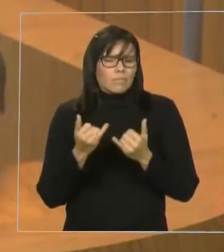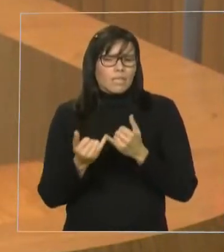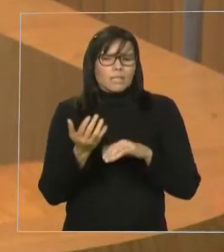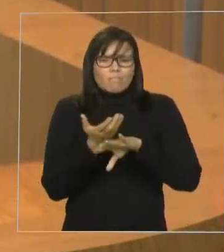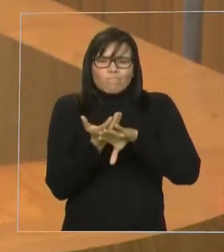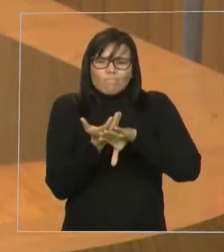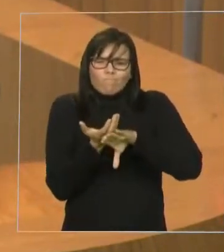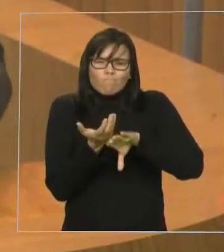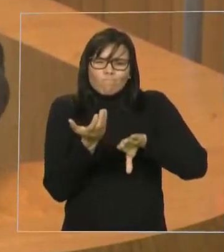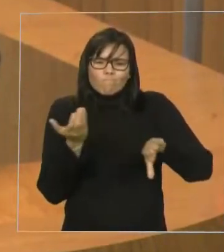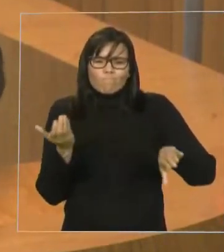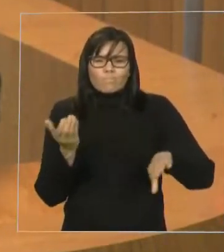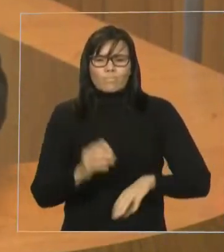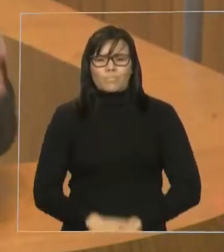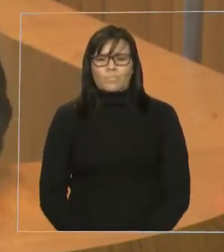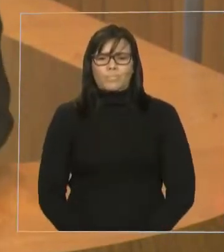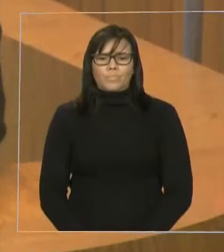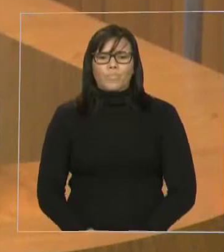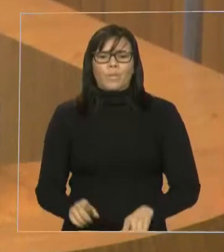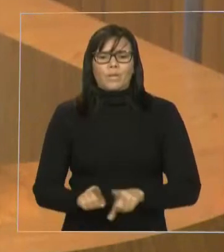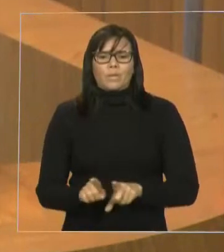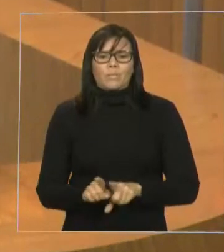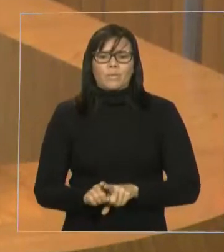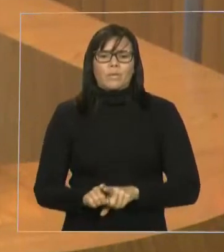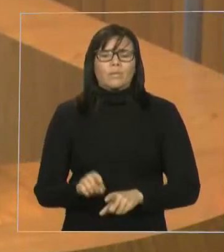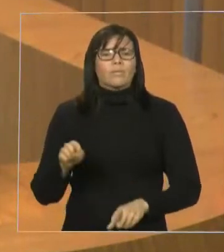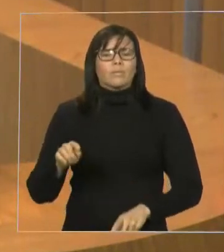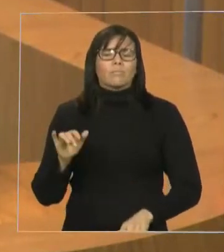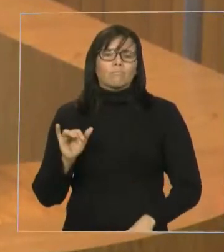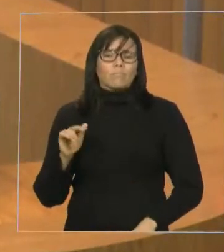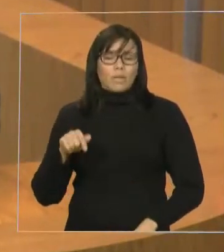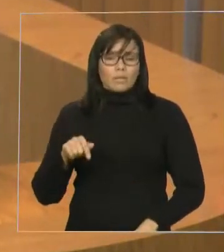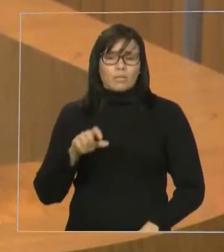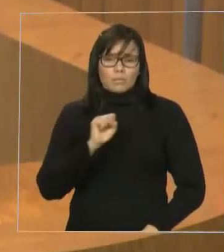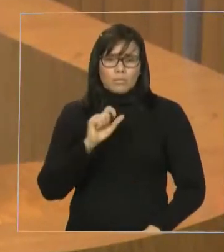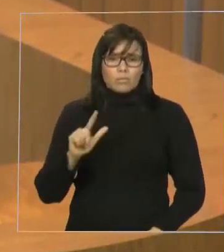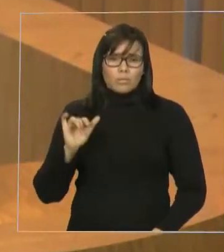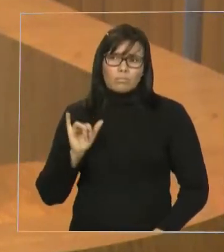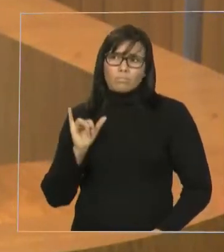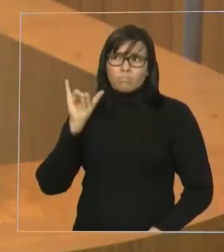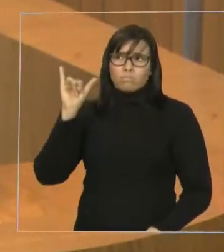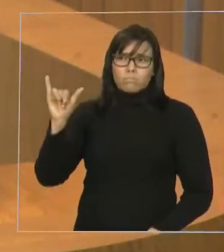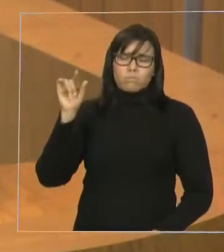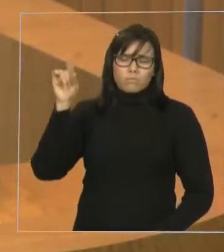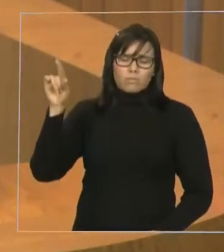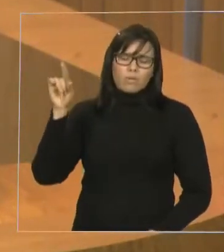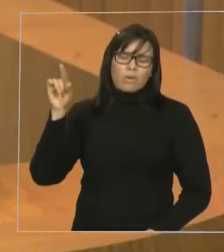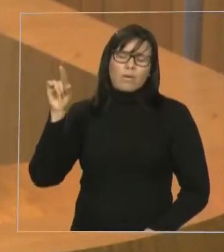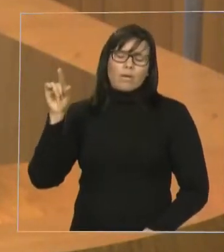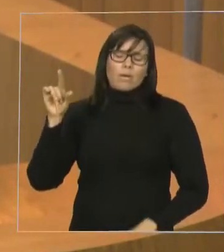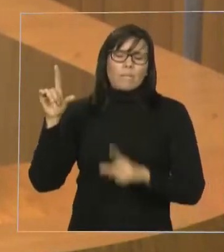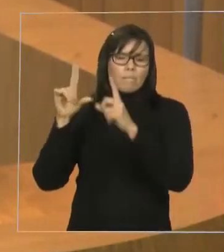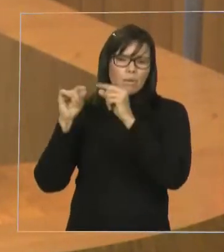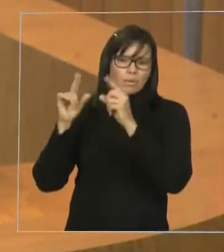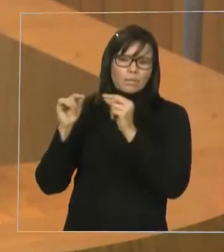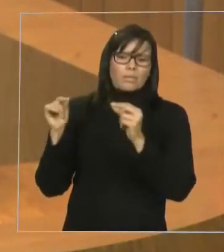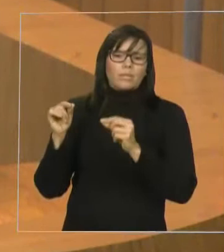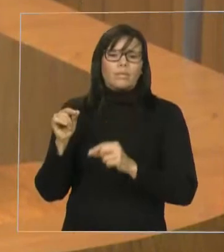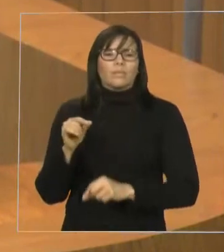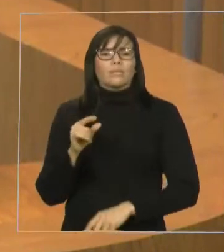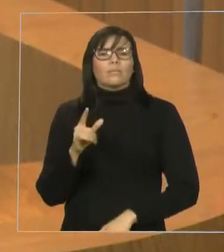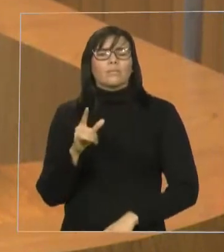para São Luís você ainda tem um, dois voos. Mas para ir para Fortaleza, para ir para Teresina, para ir para São Paulo